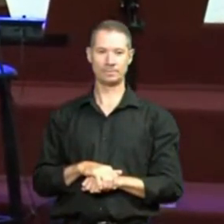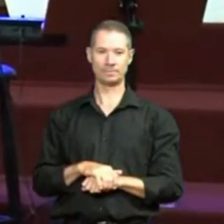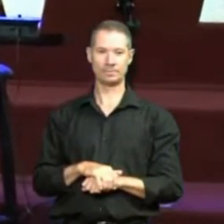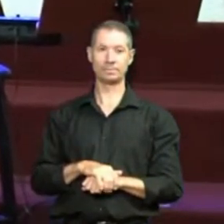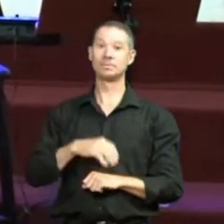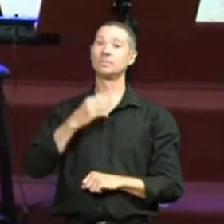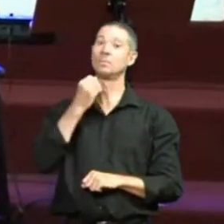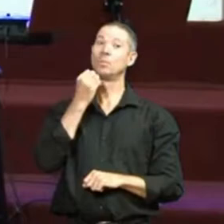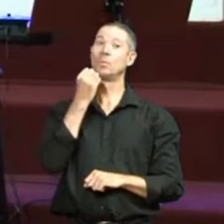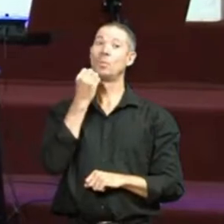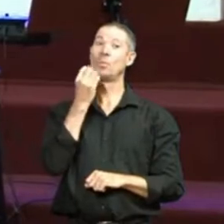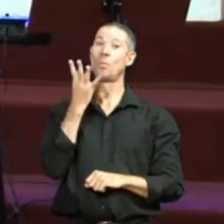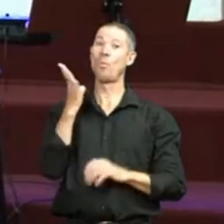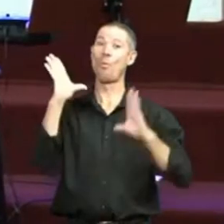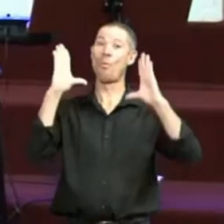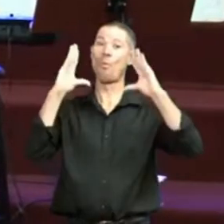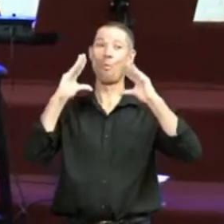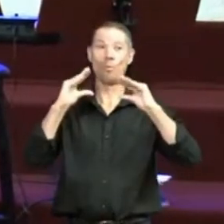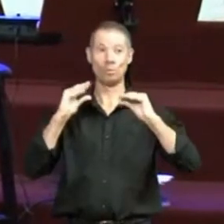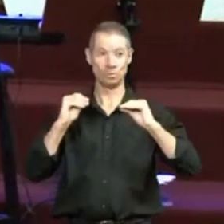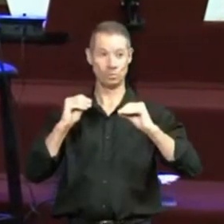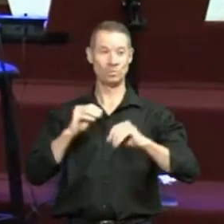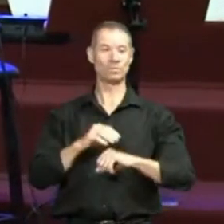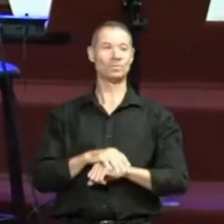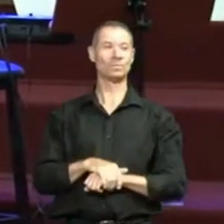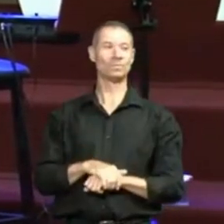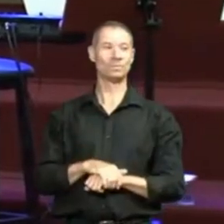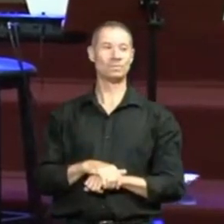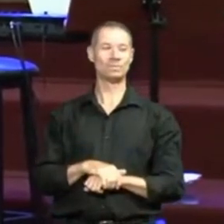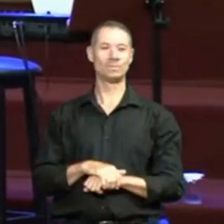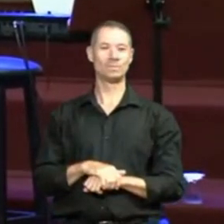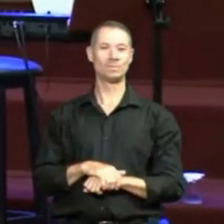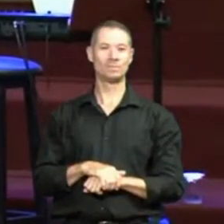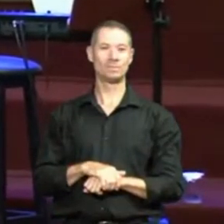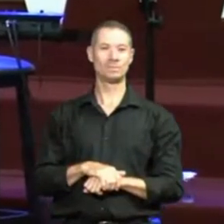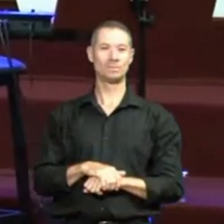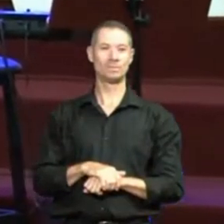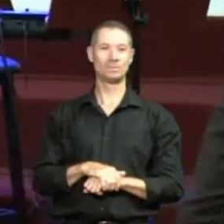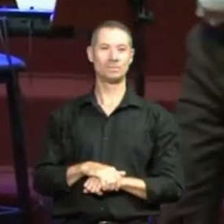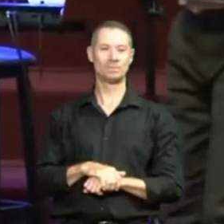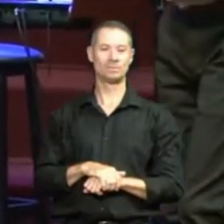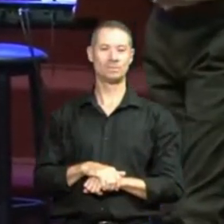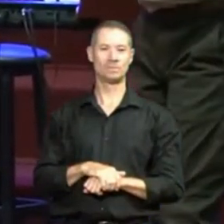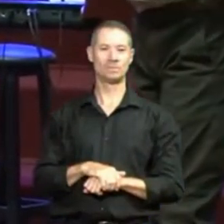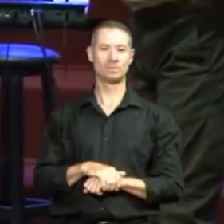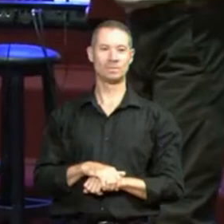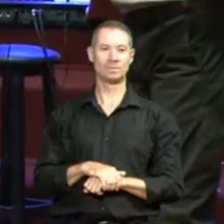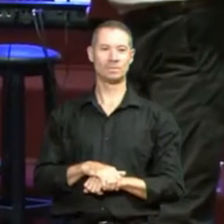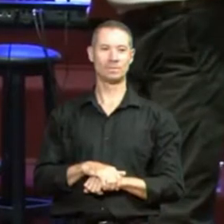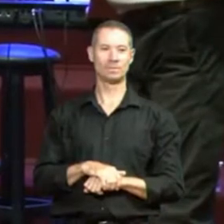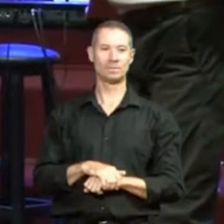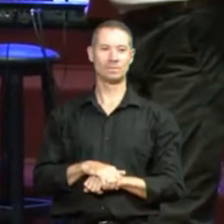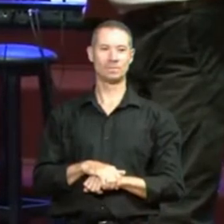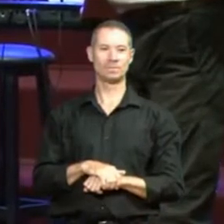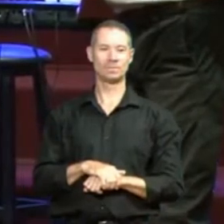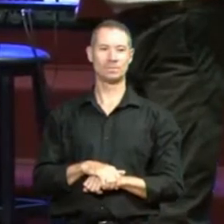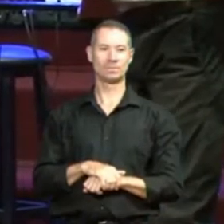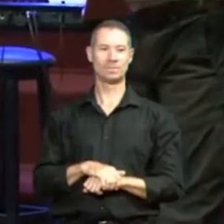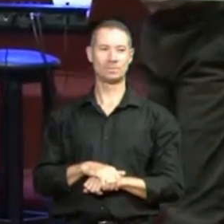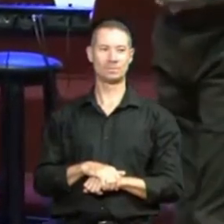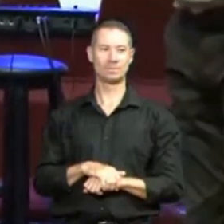Boa noite. Está funcionando? Está ok? Está funcionando? Estão me ouvindo? Então, agora vocês vão me copiar, tá bom?